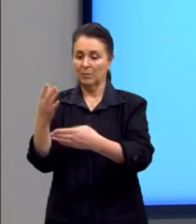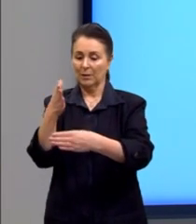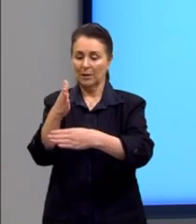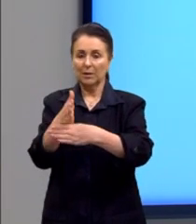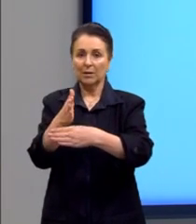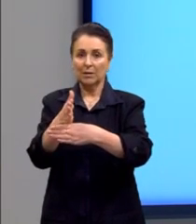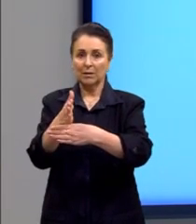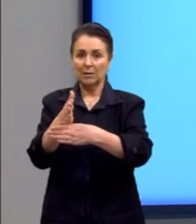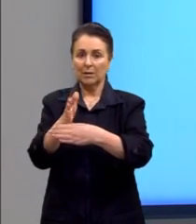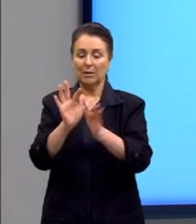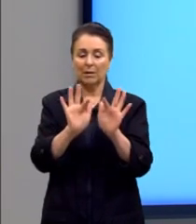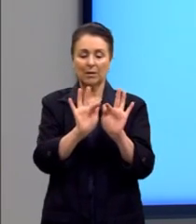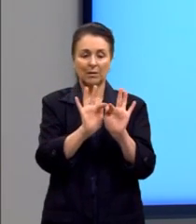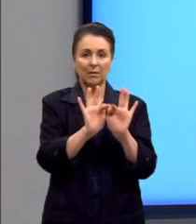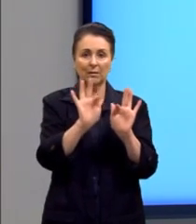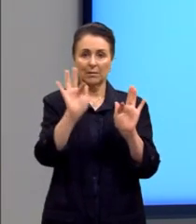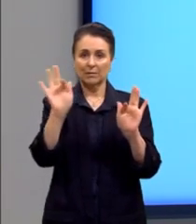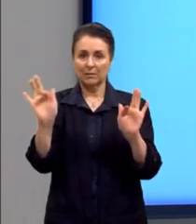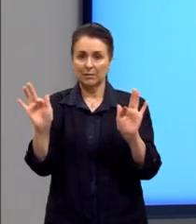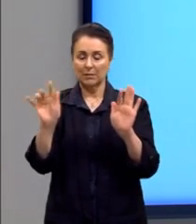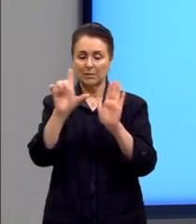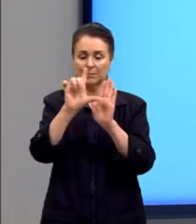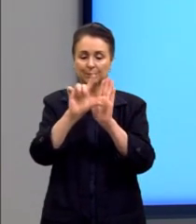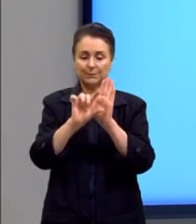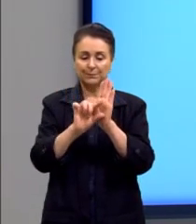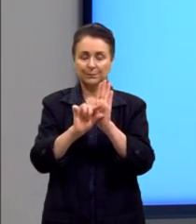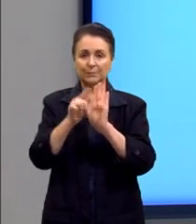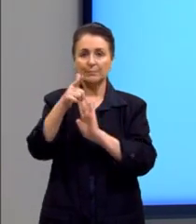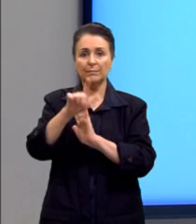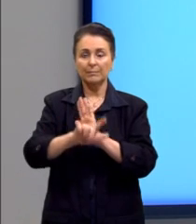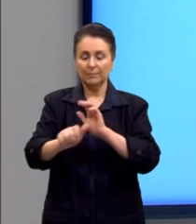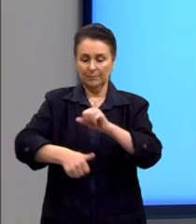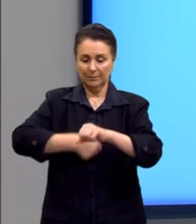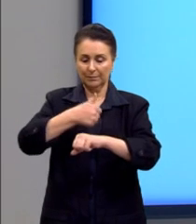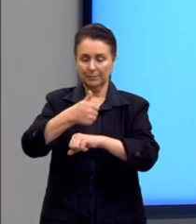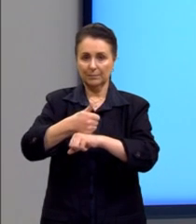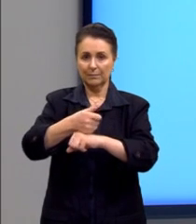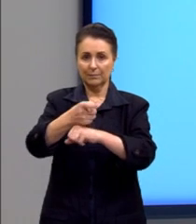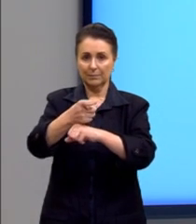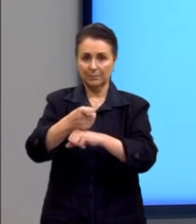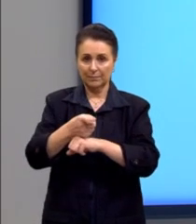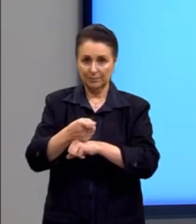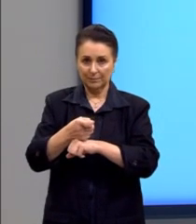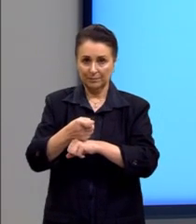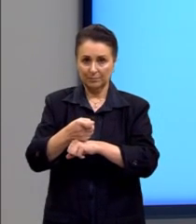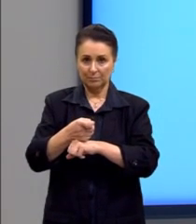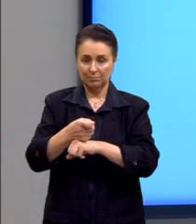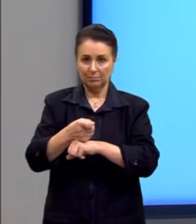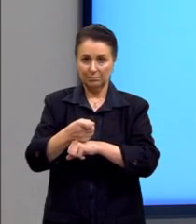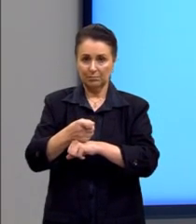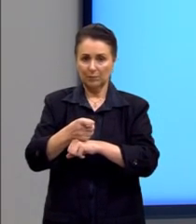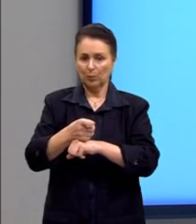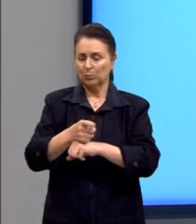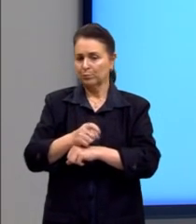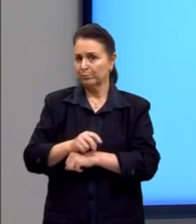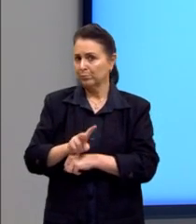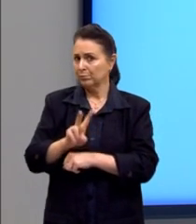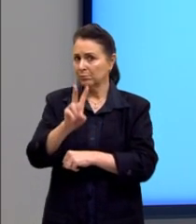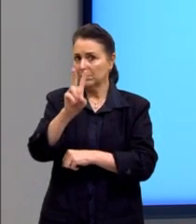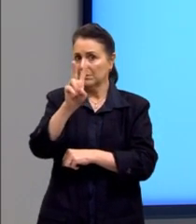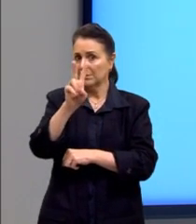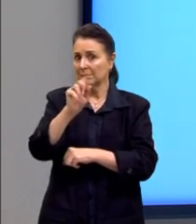função, ela é decrescente. Aí, novamente, substituímos o x por alguns valores, né?